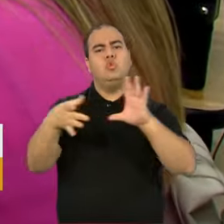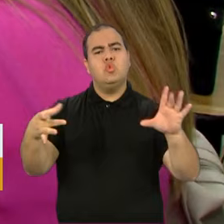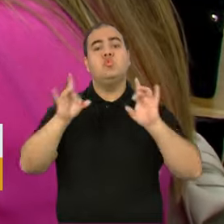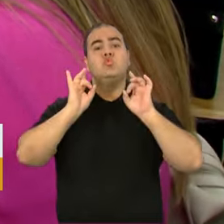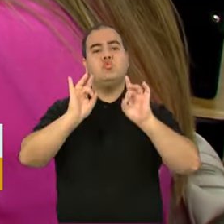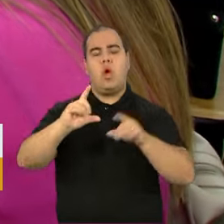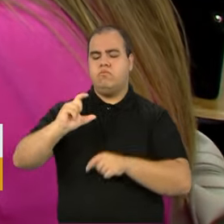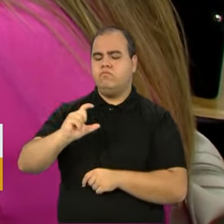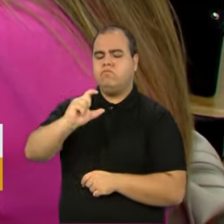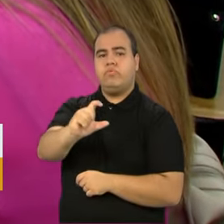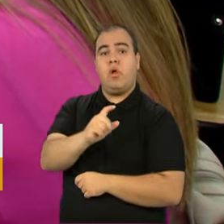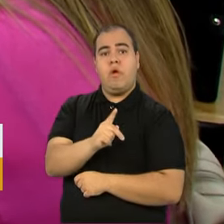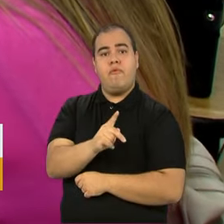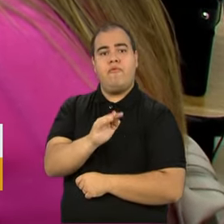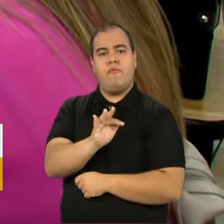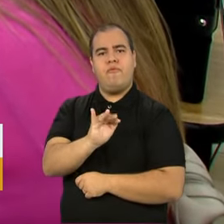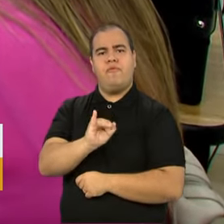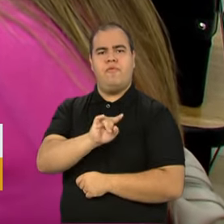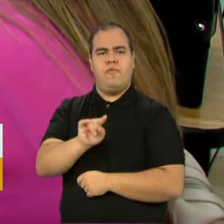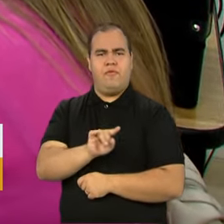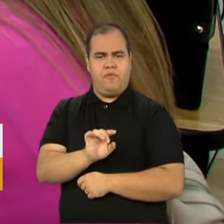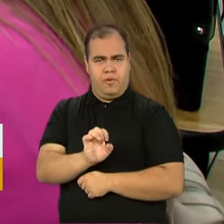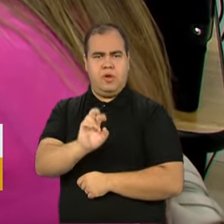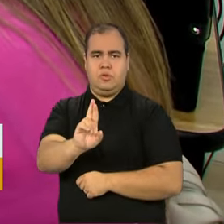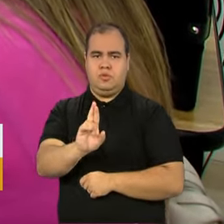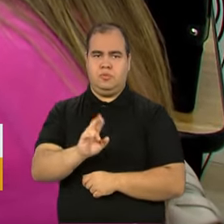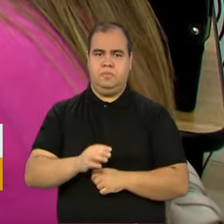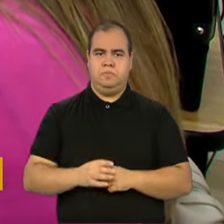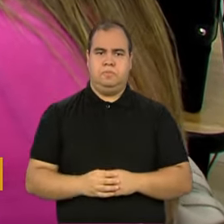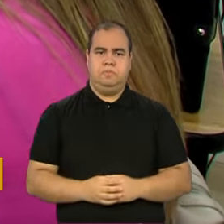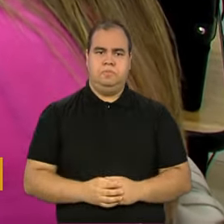autorizou apenas o imunizante da Pfizer para esse público.